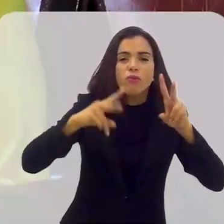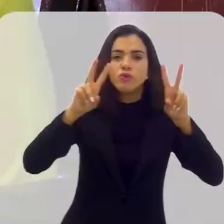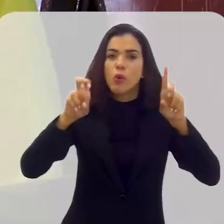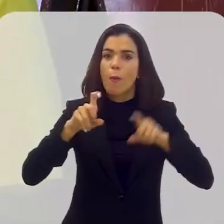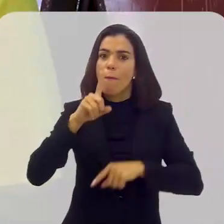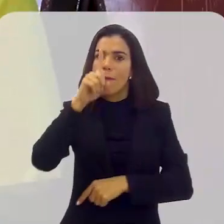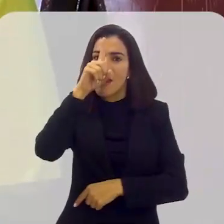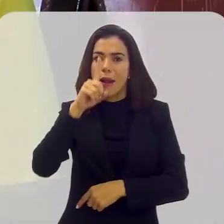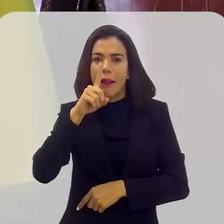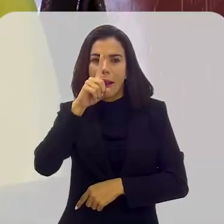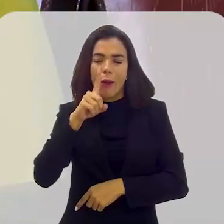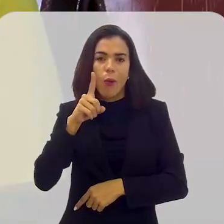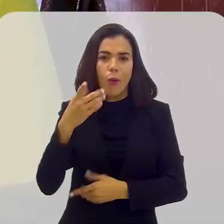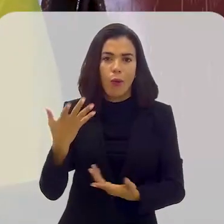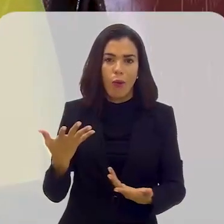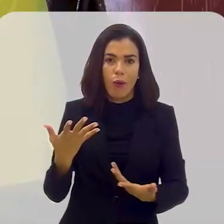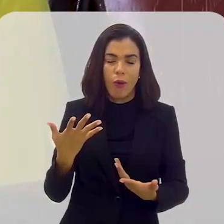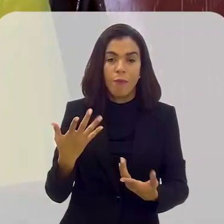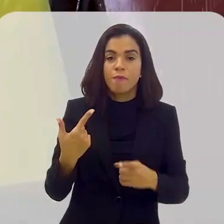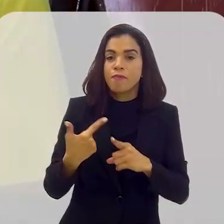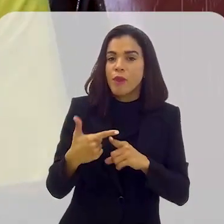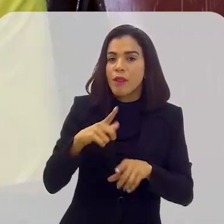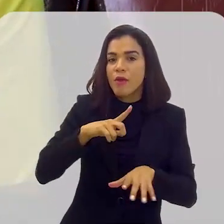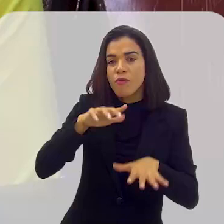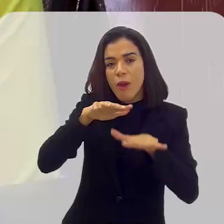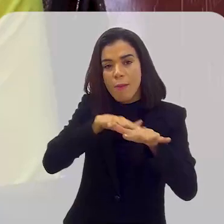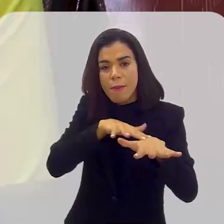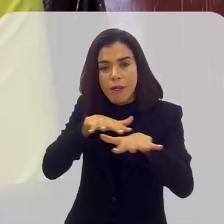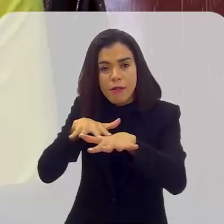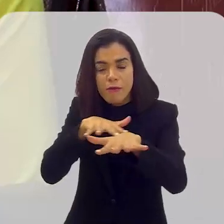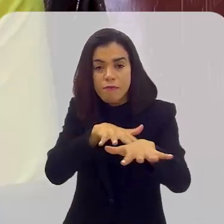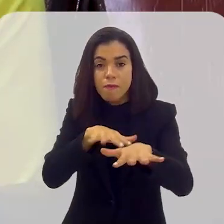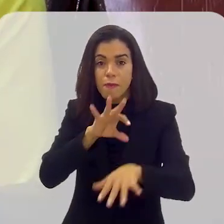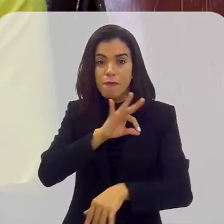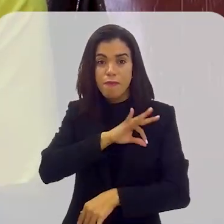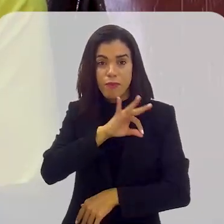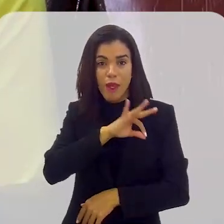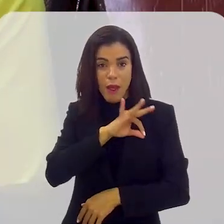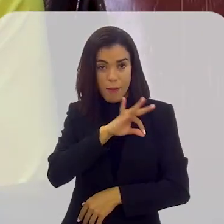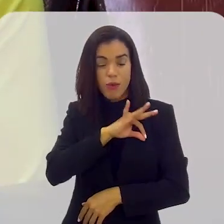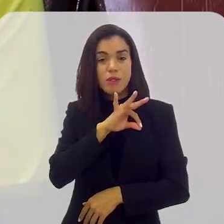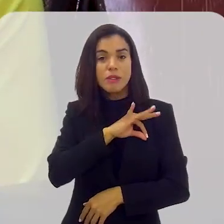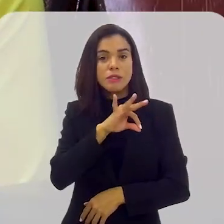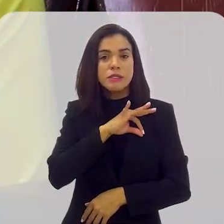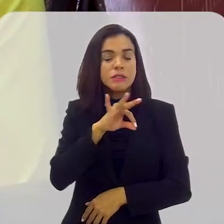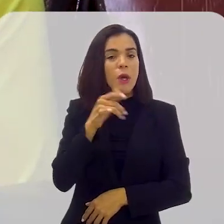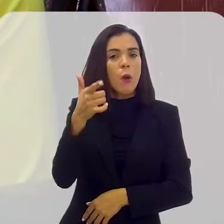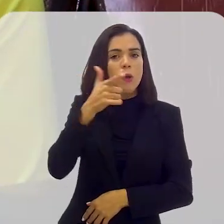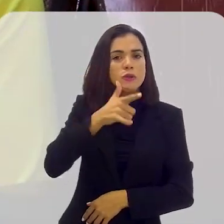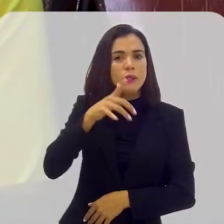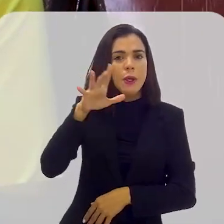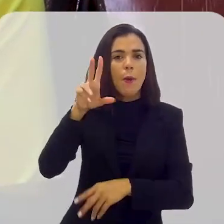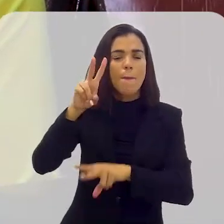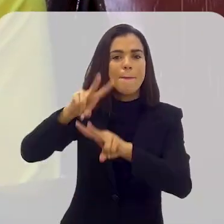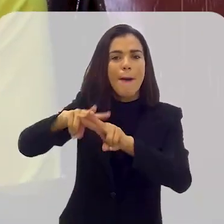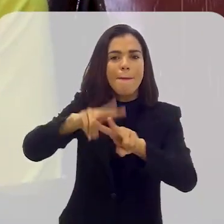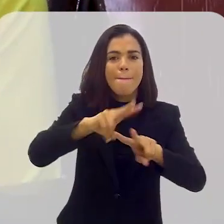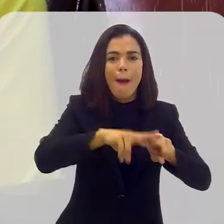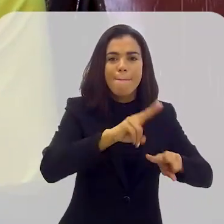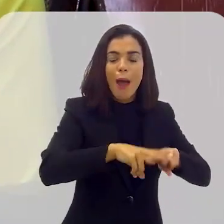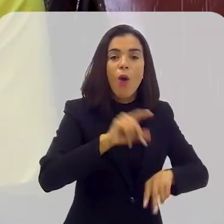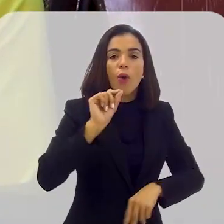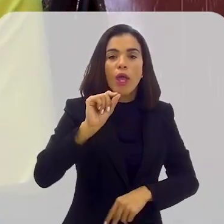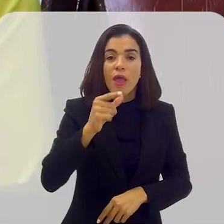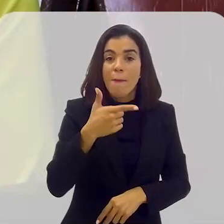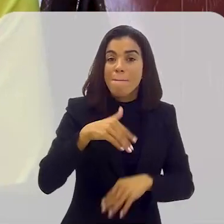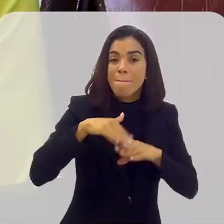perigo para as pessoas. Nós tivemos uma manifestação em que a polícia arrecadou mais de quase duas